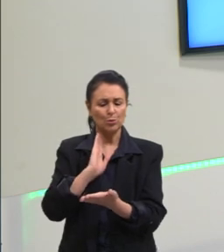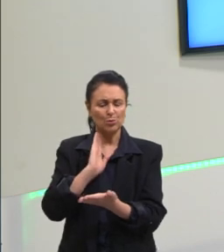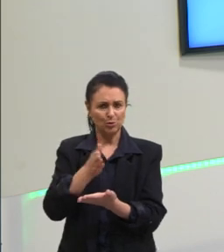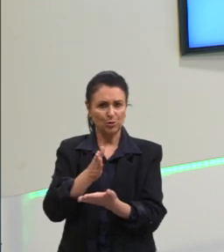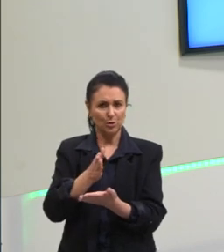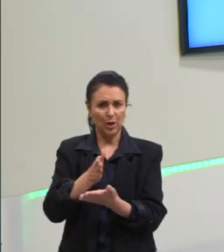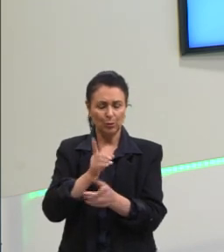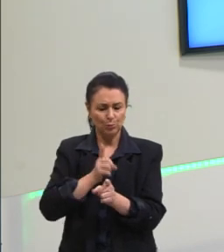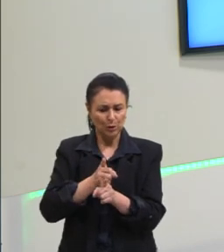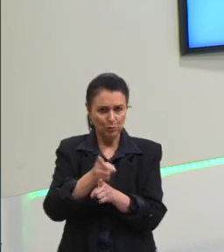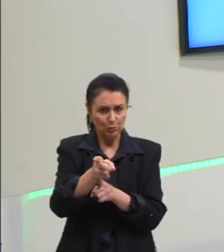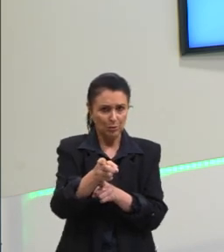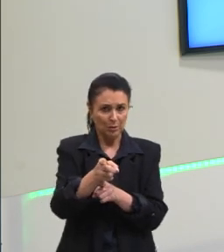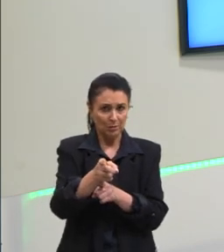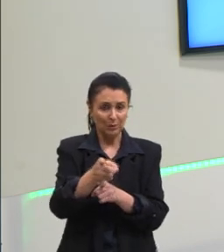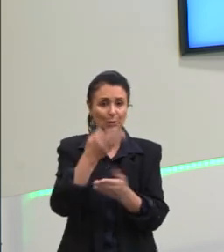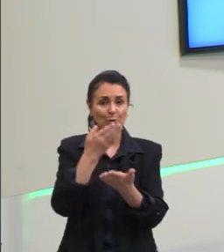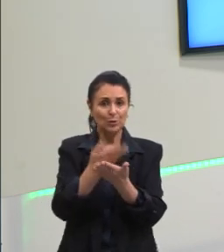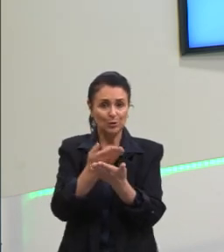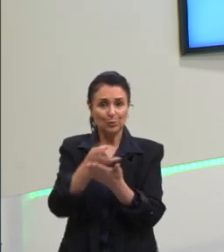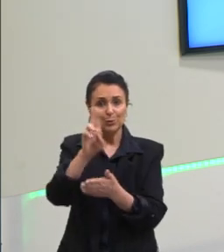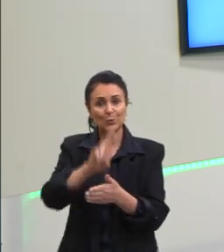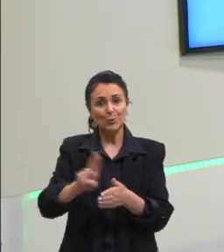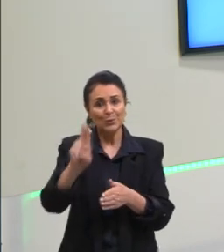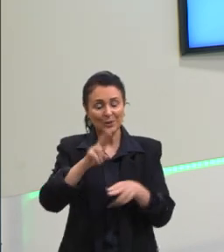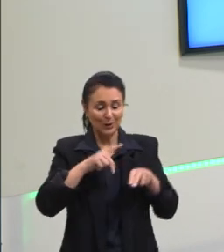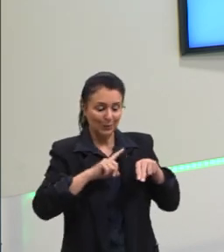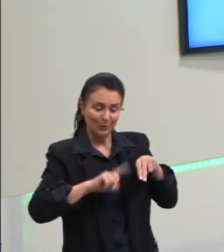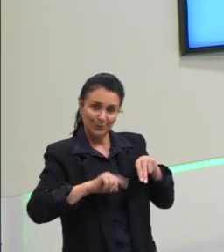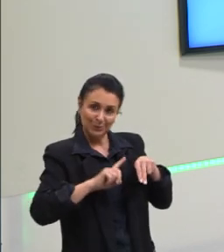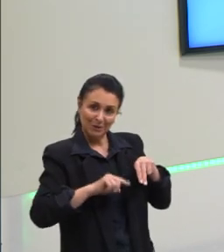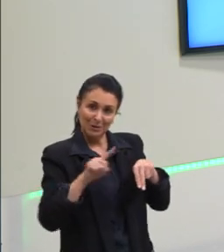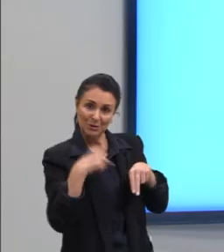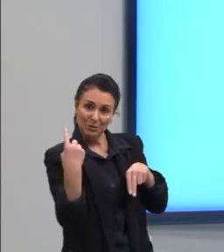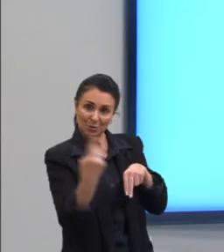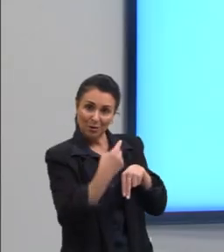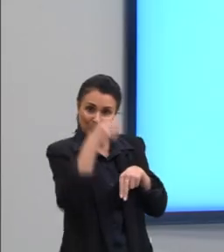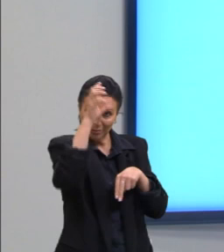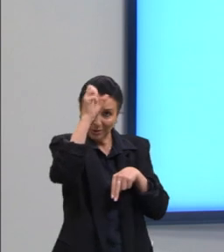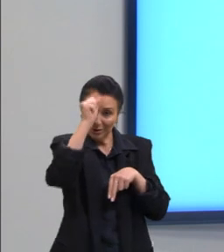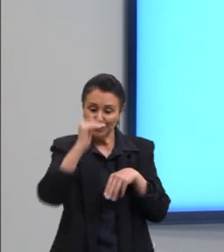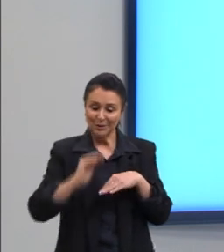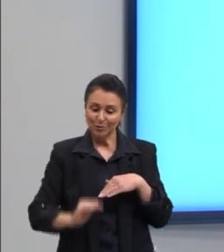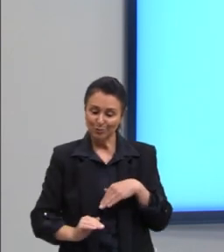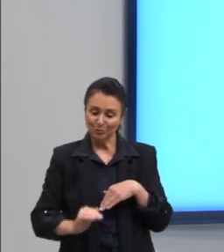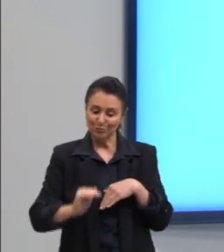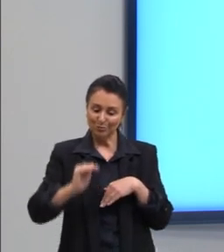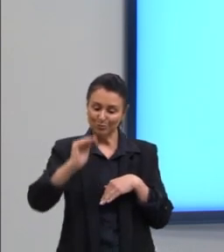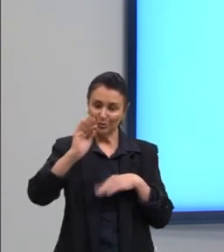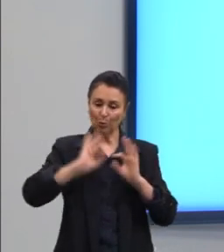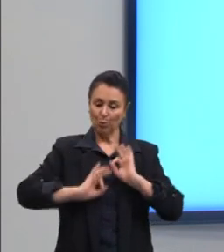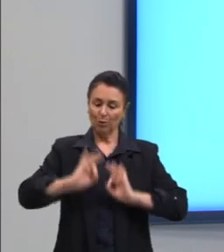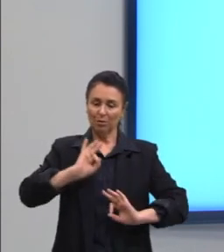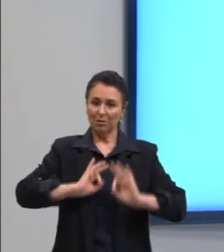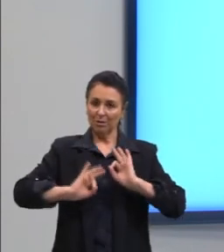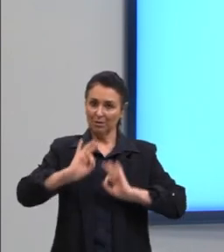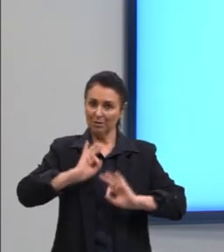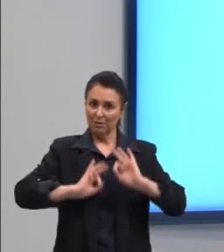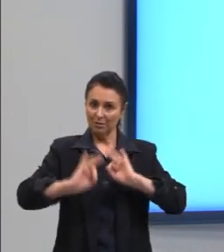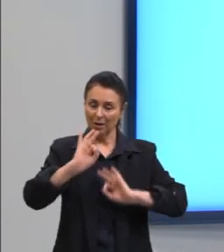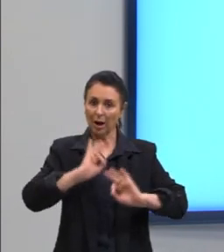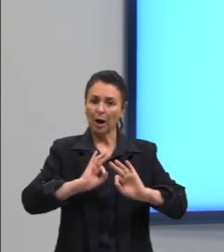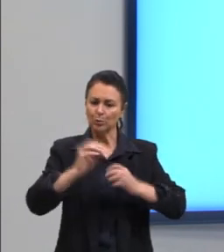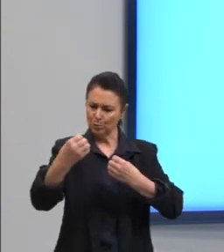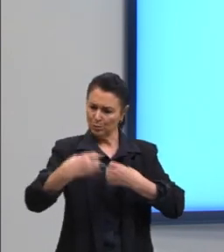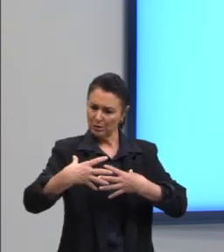esses estudos com os números naturais que a gente aprende desde pequeno são organizados, são nos